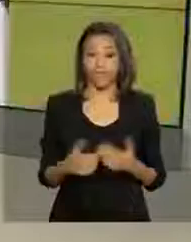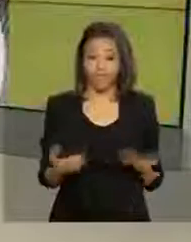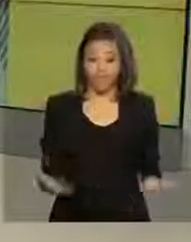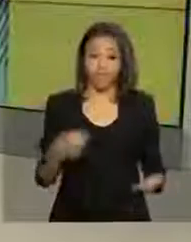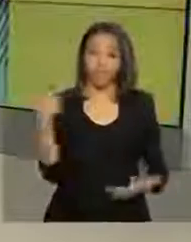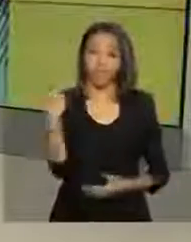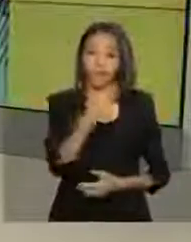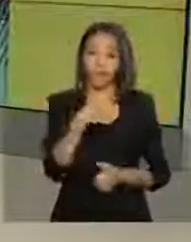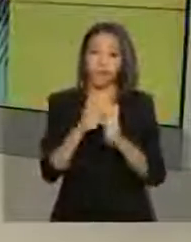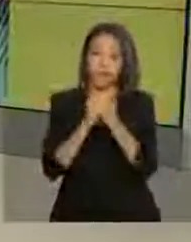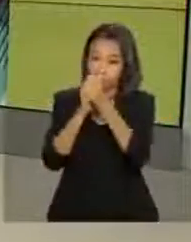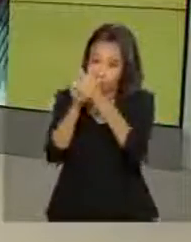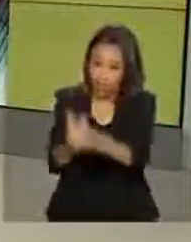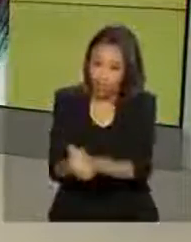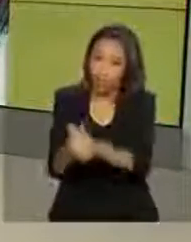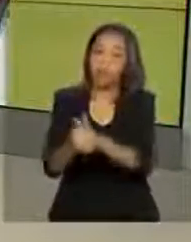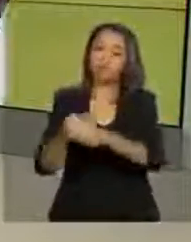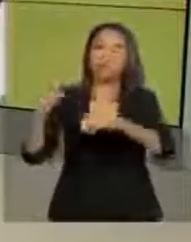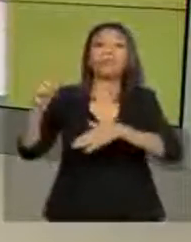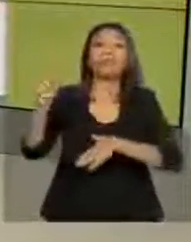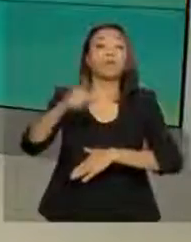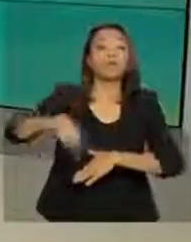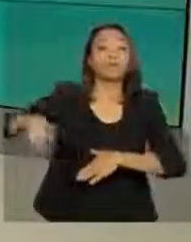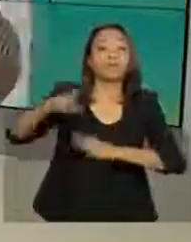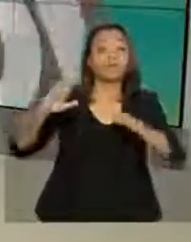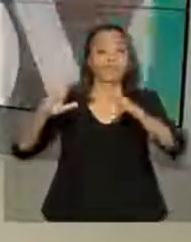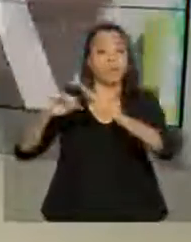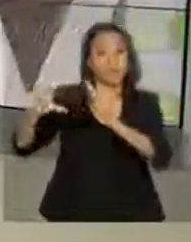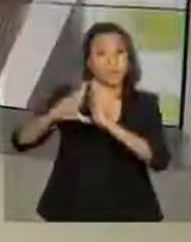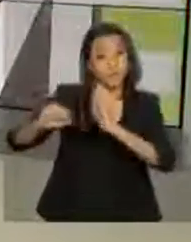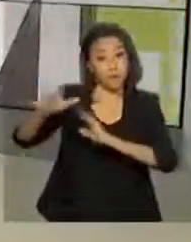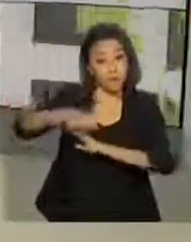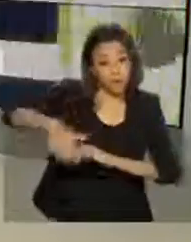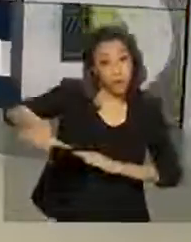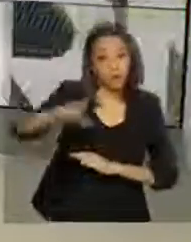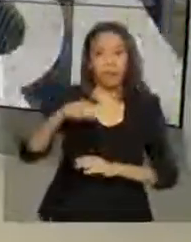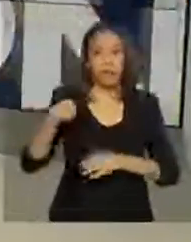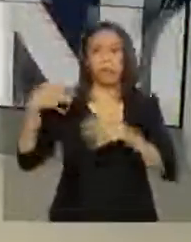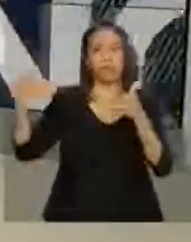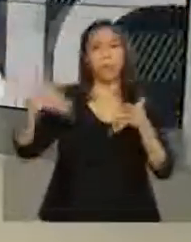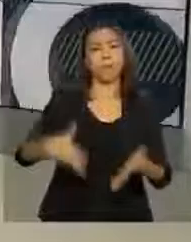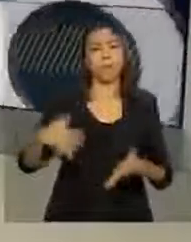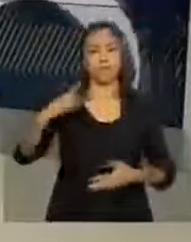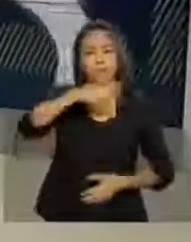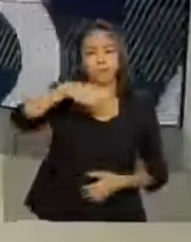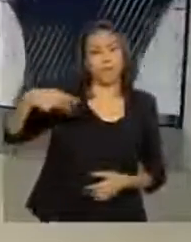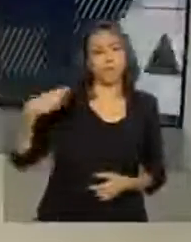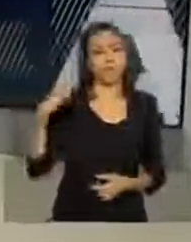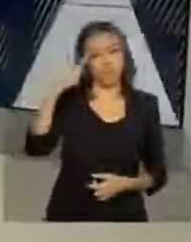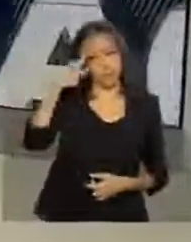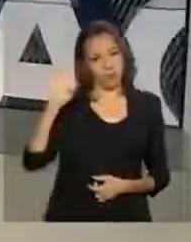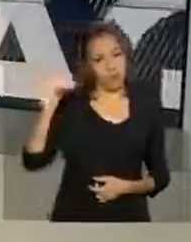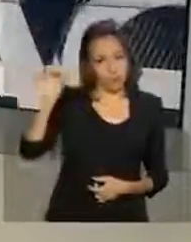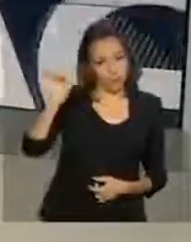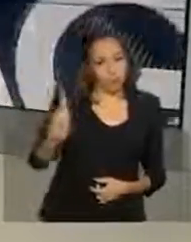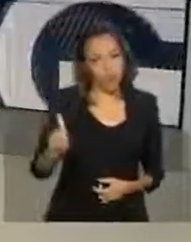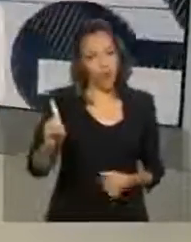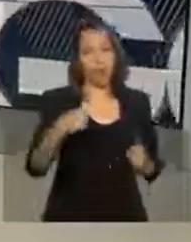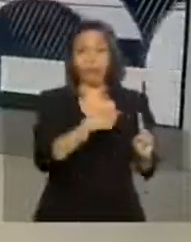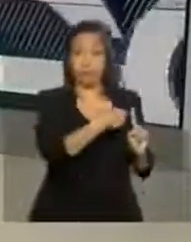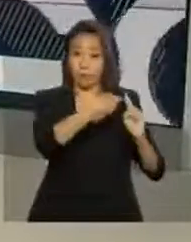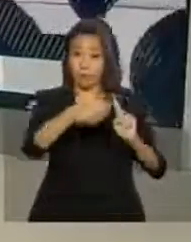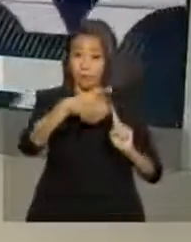nós acompanhamos direto do Palácio do Planalto a entrevista coletiva com a participação do presidente Jair Bolsonaro e dos